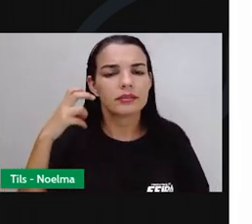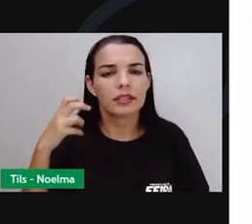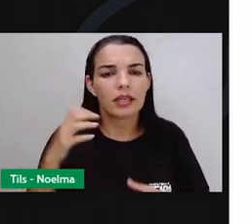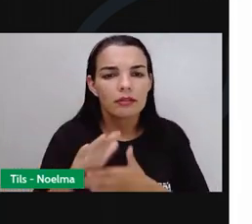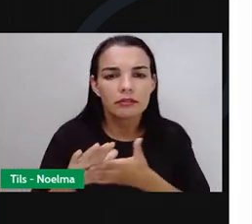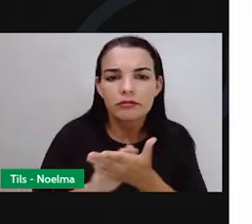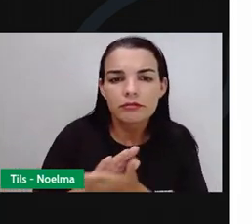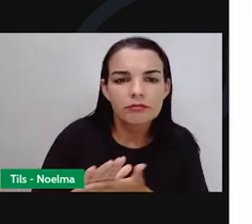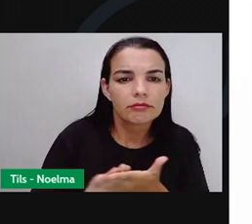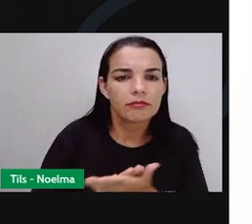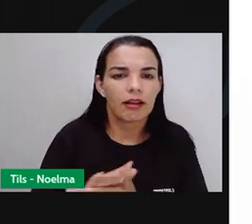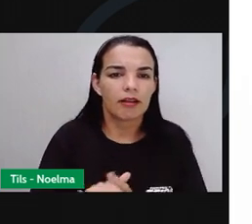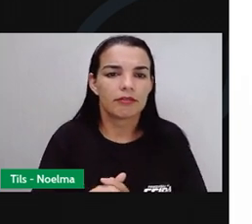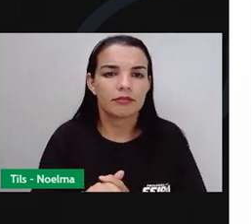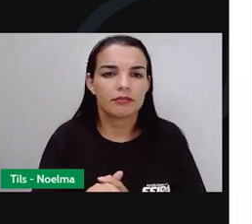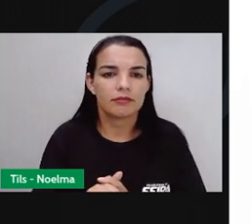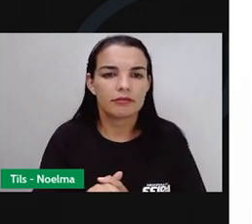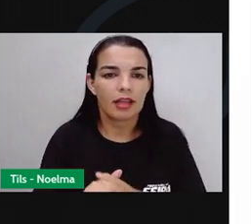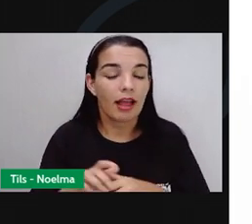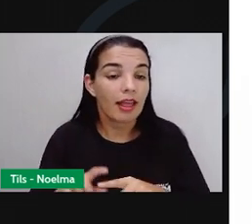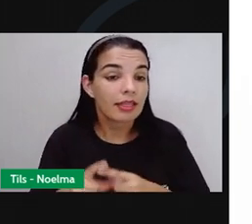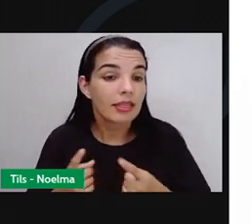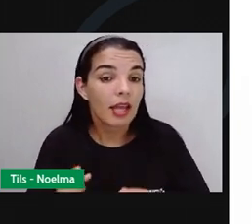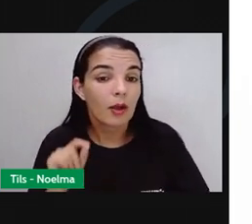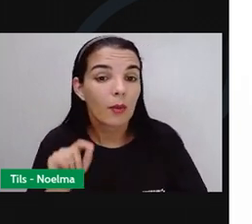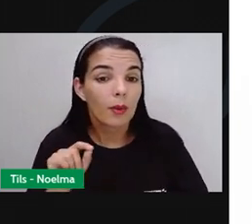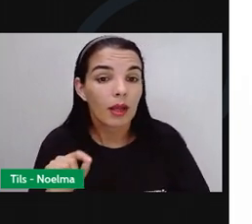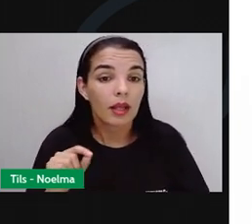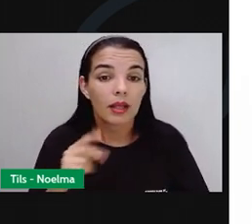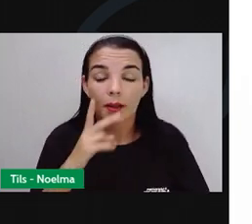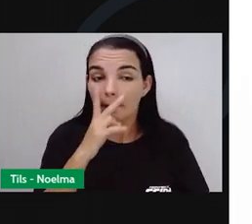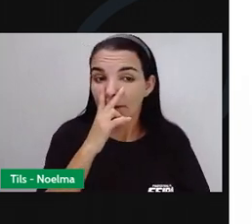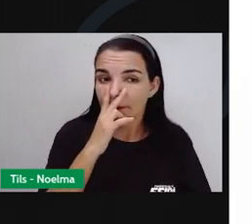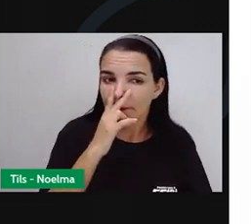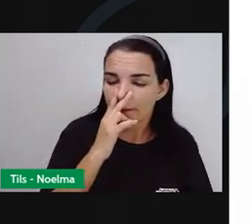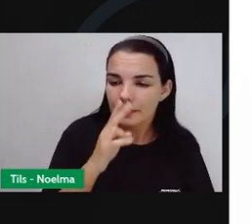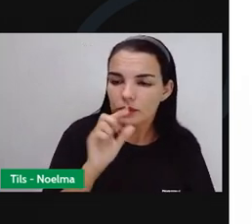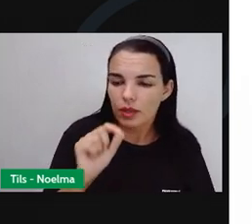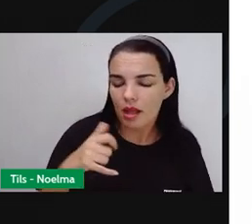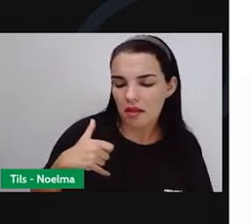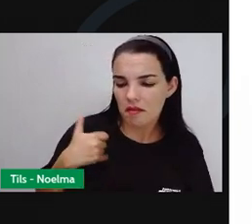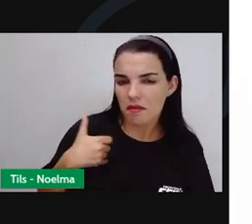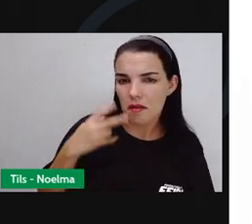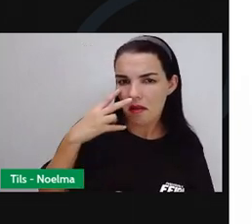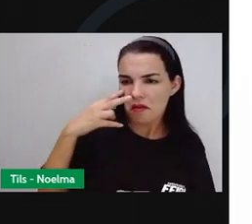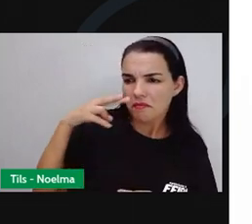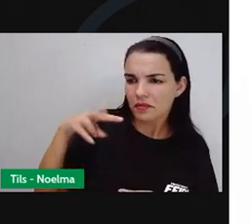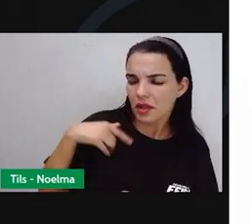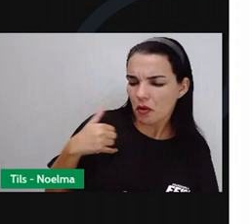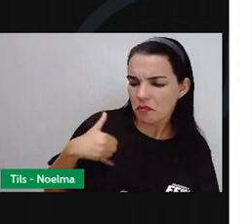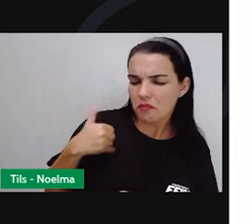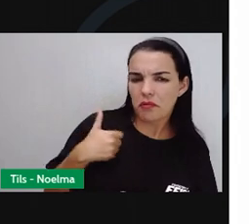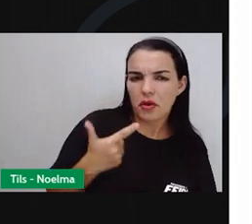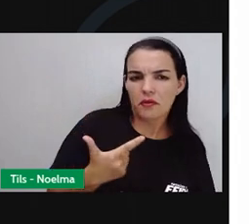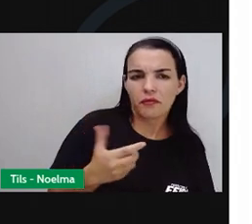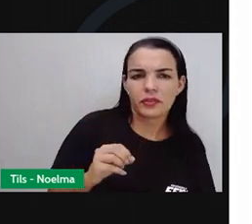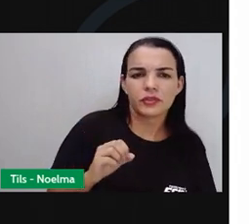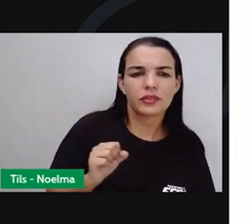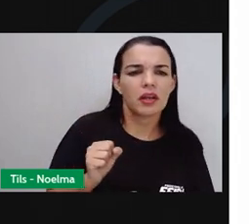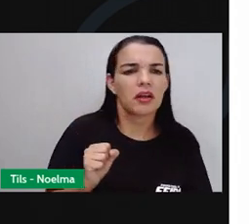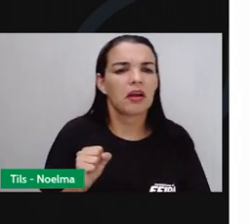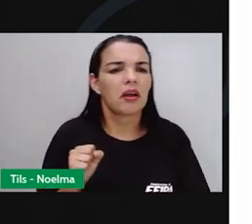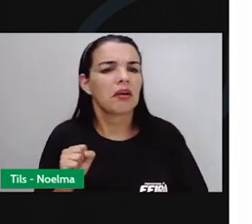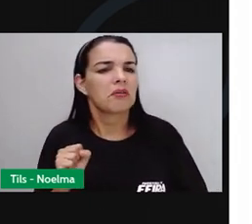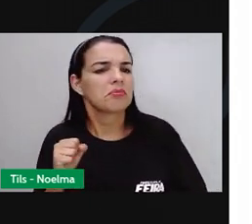nosso amanhã. Quando eu fiz 20 anos de idade sem a opção de trabalho lá em Acopiara, tive que vir para São Paulo